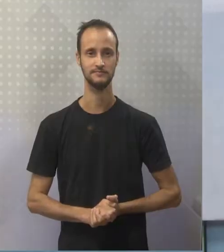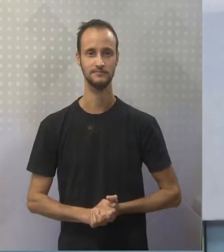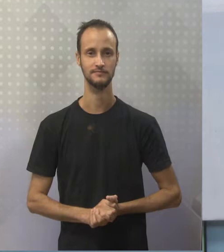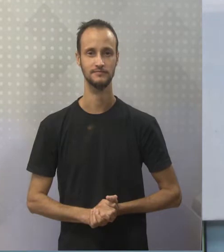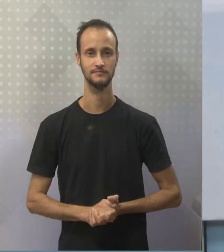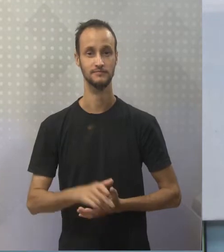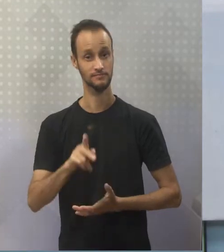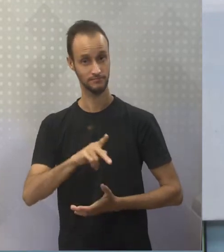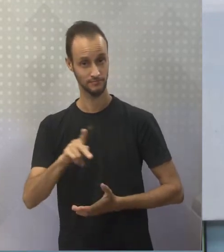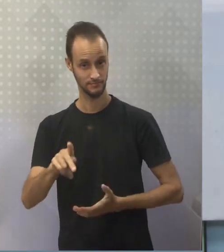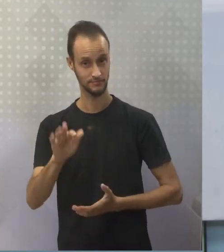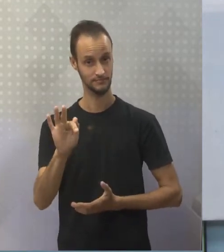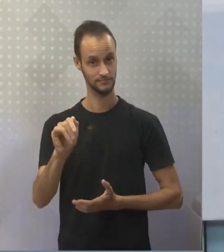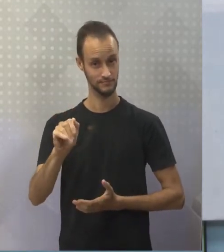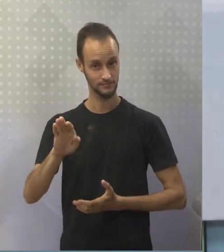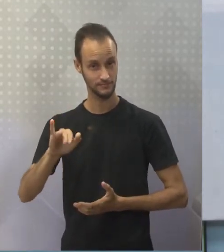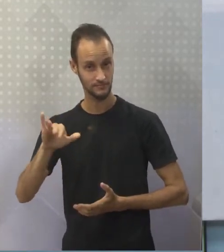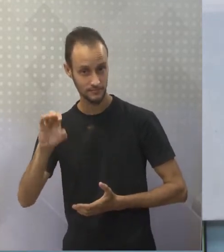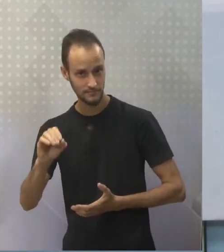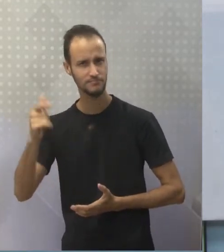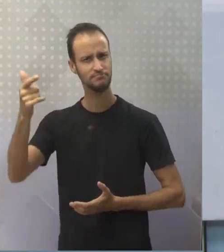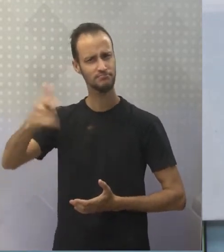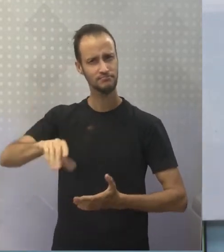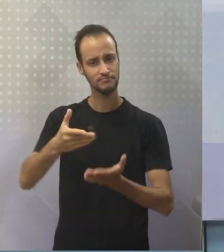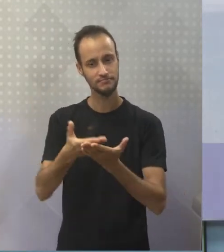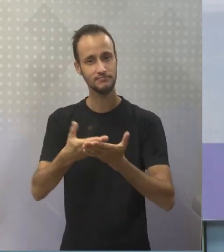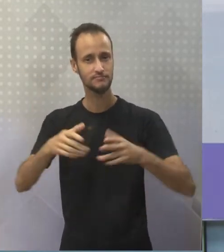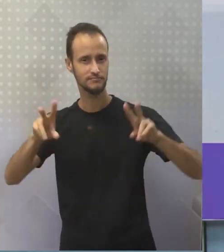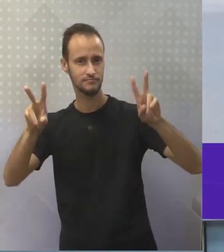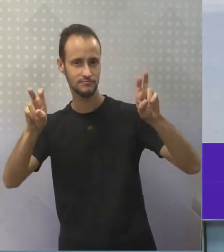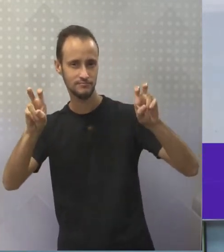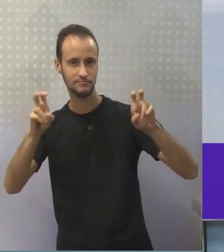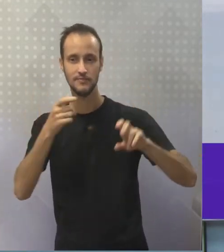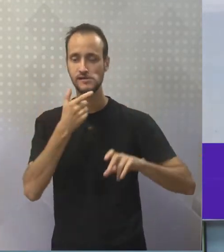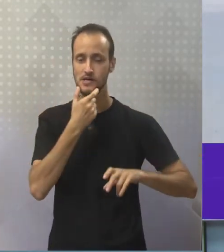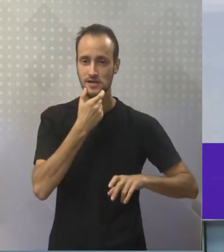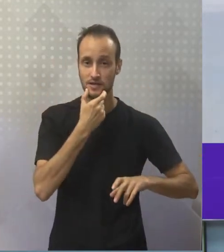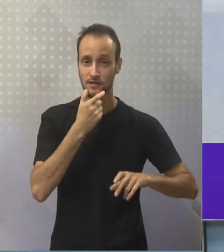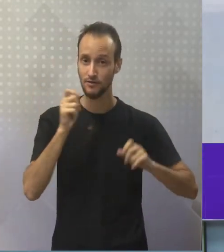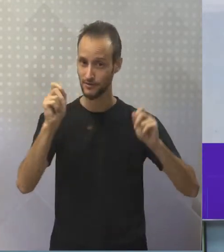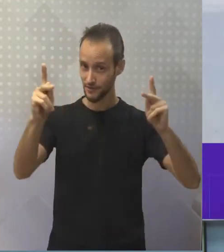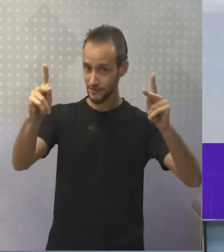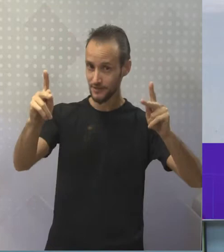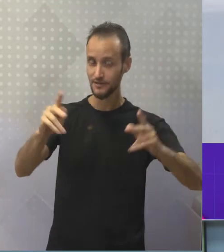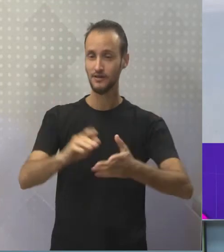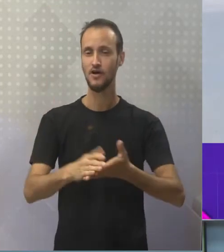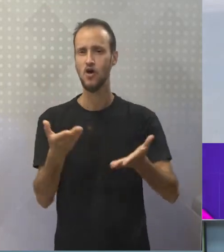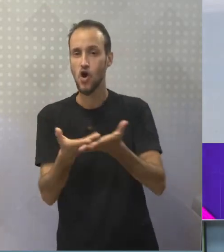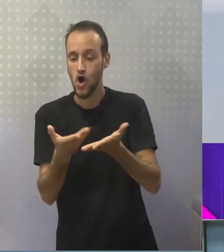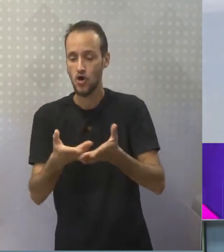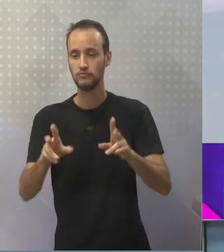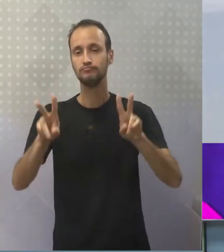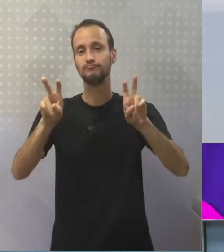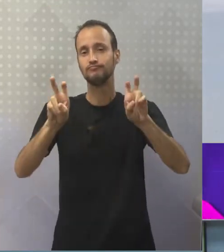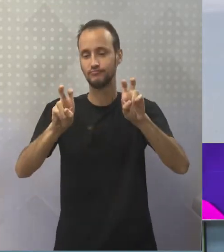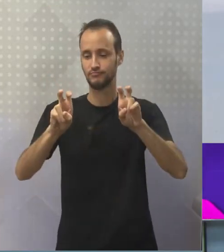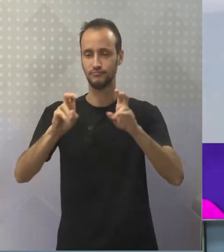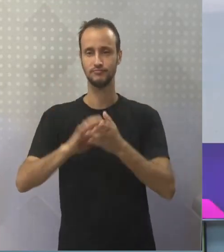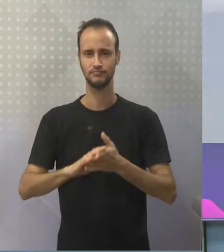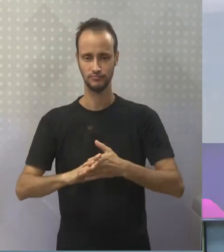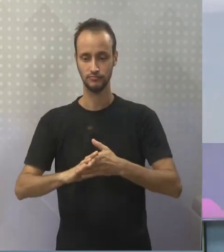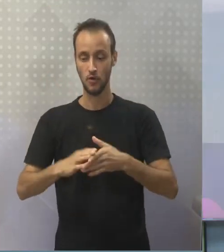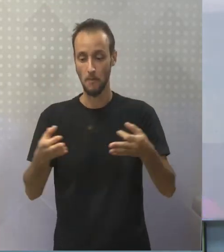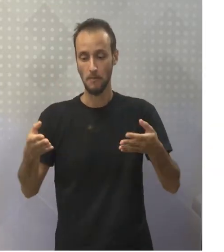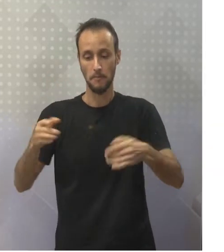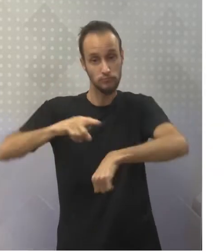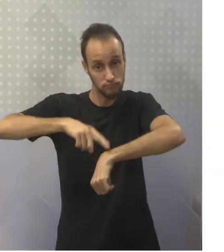Professor Fábio, de inglês, para mais uma aula para vocês, ok? Nossa aula de hoje será o Present Perfect Tense, o presente